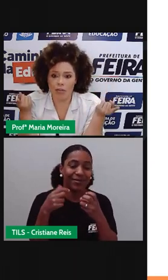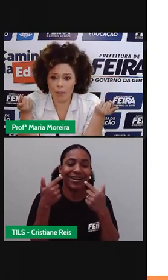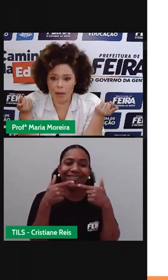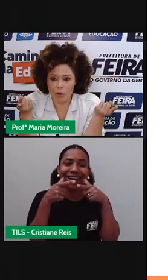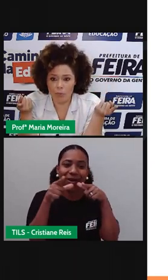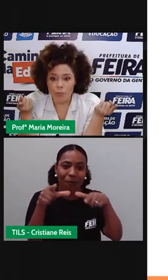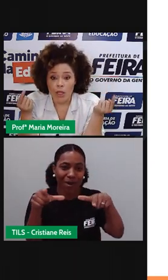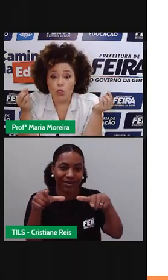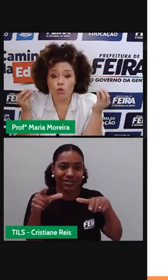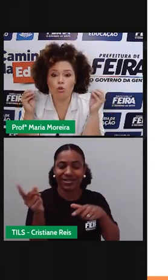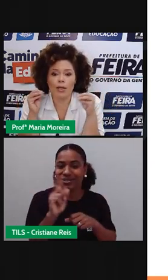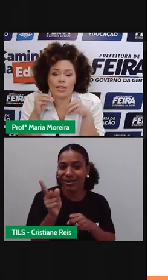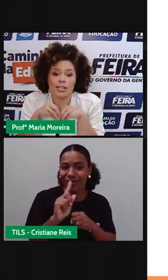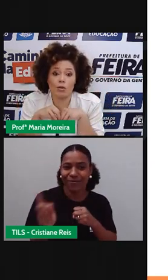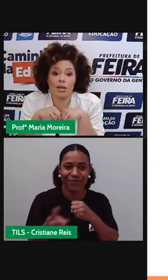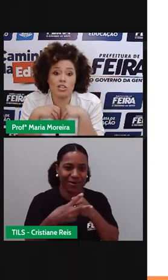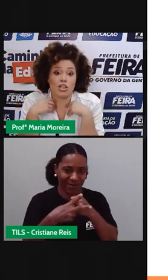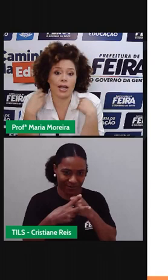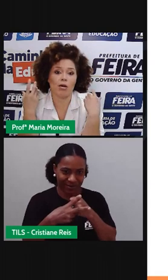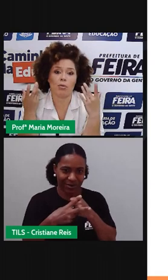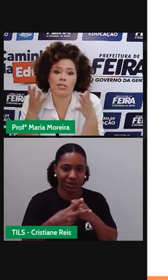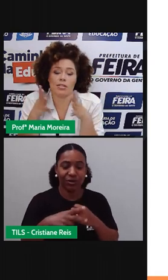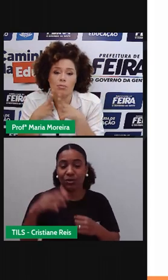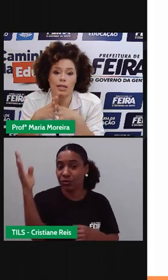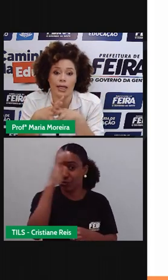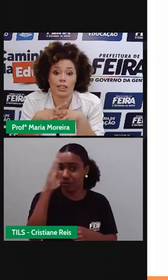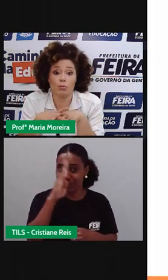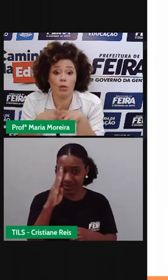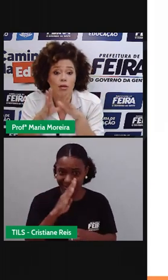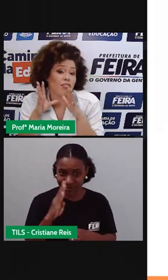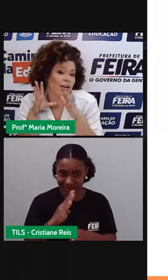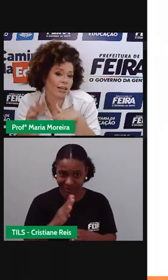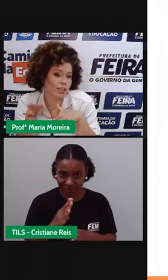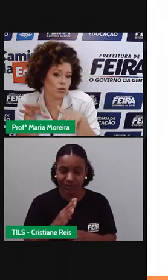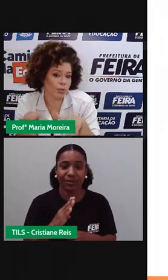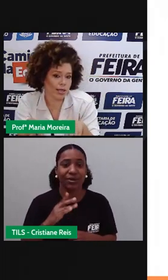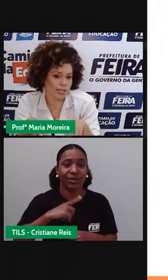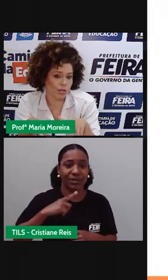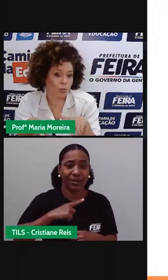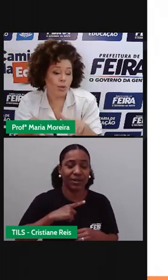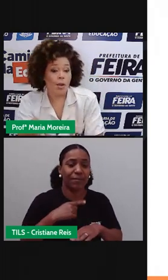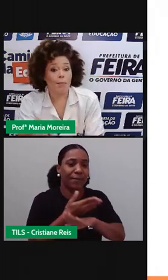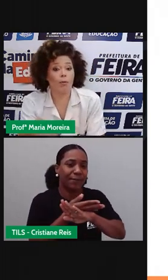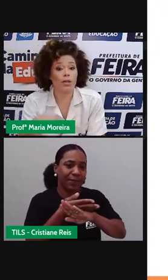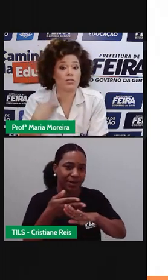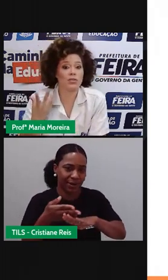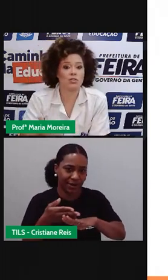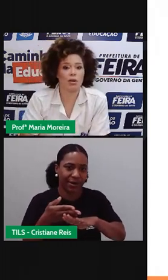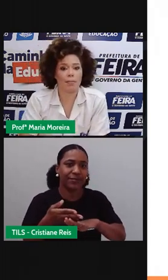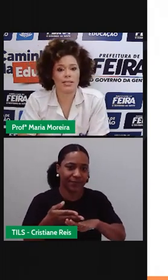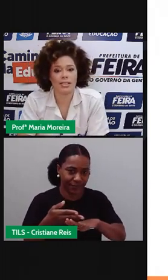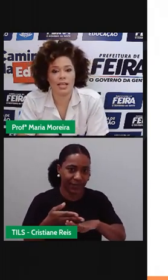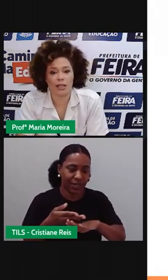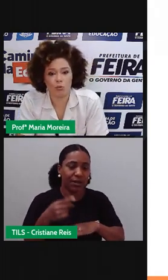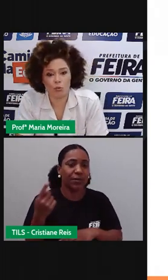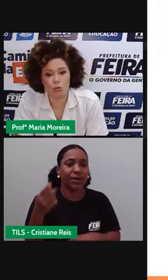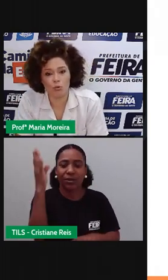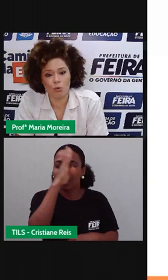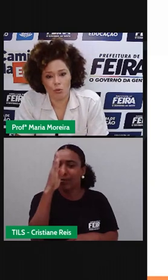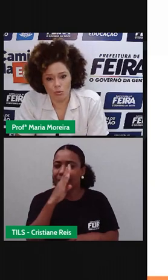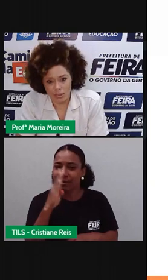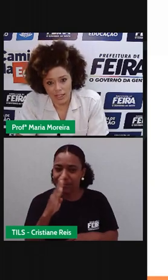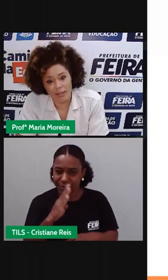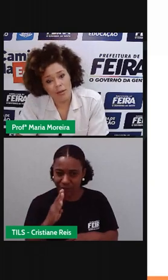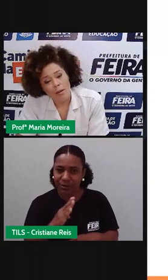verbal. No Brasil, elas geralmente são brancas. Por que eu falo aqui no Brasil? Porque se vocês forem pesquisar aí no